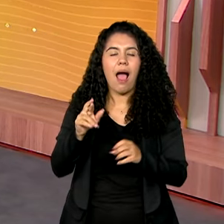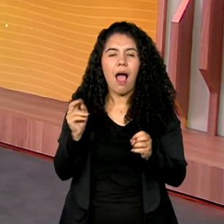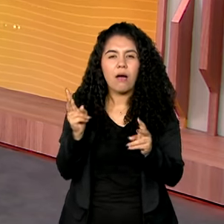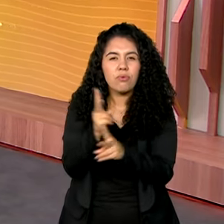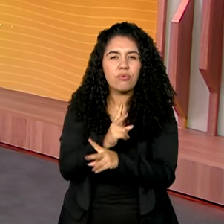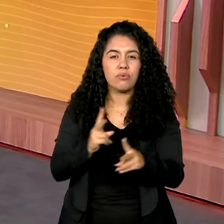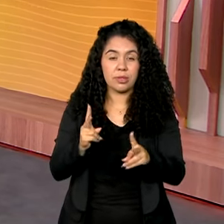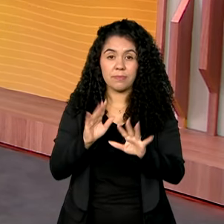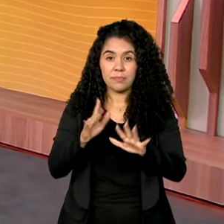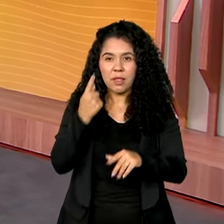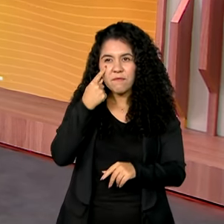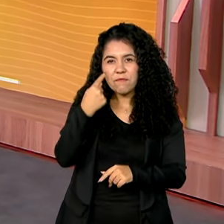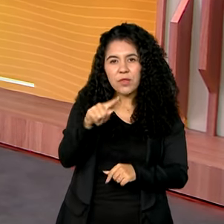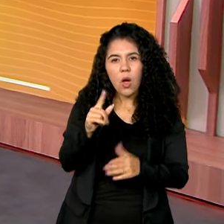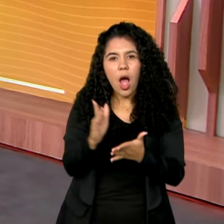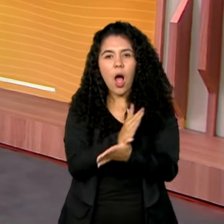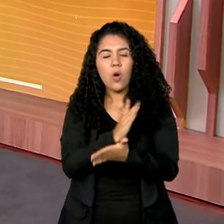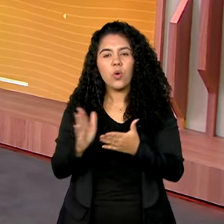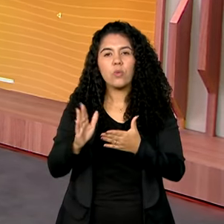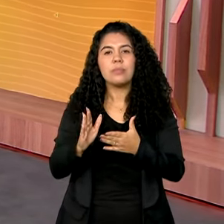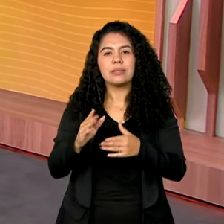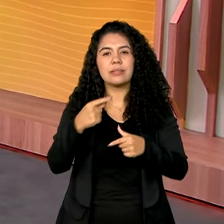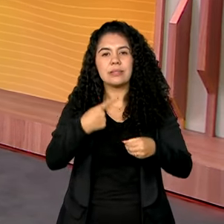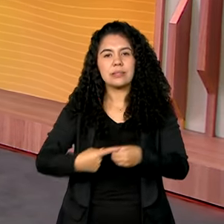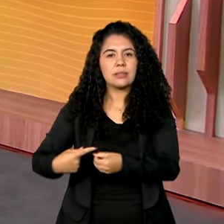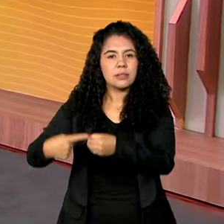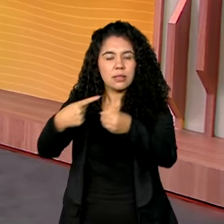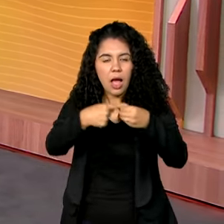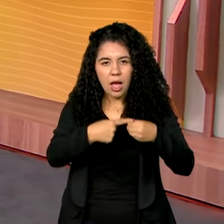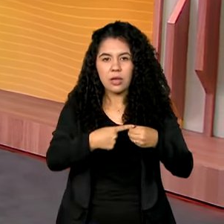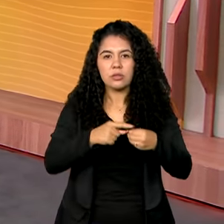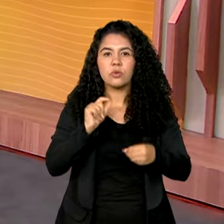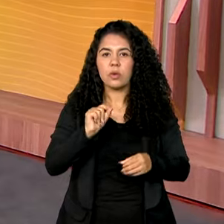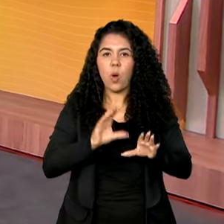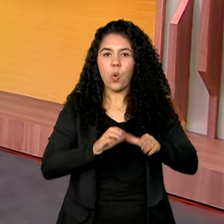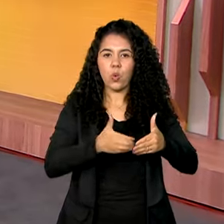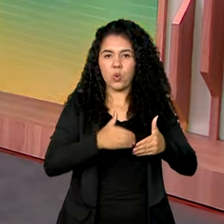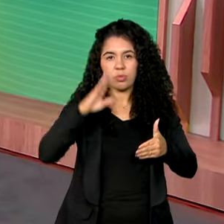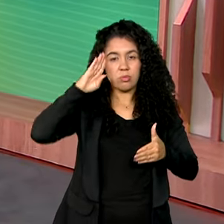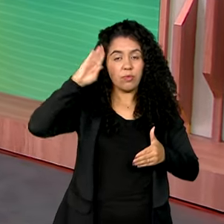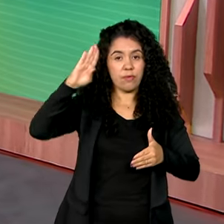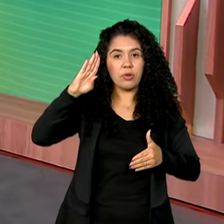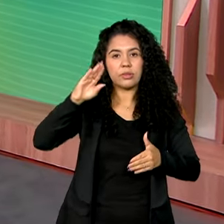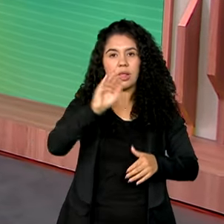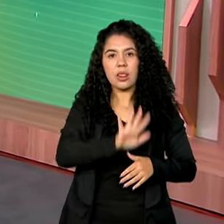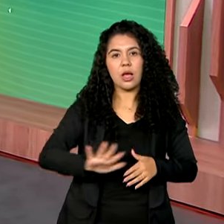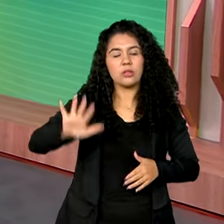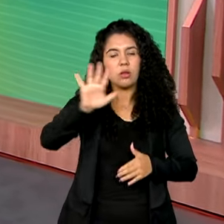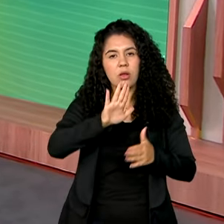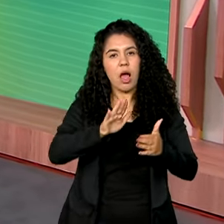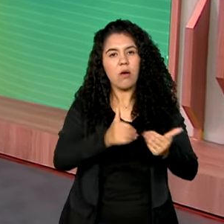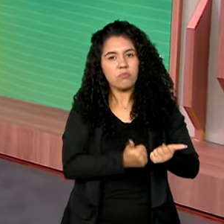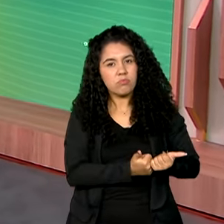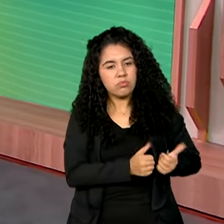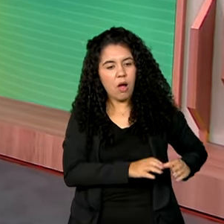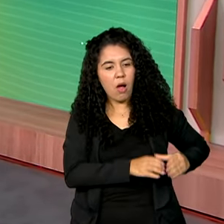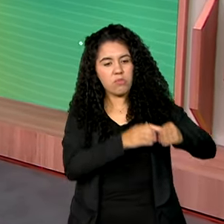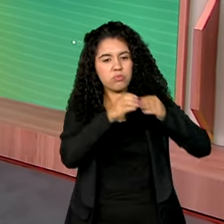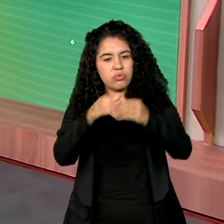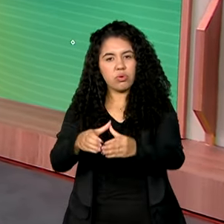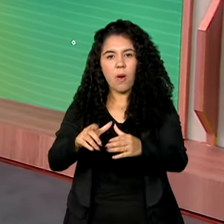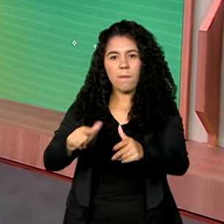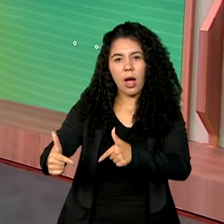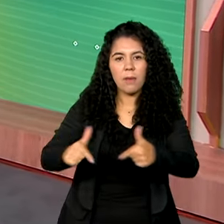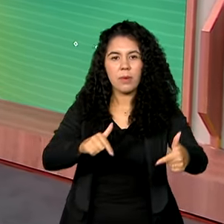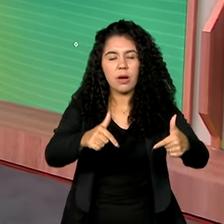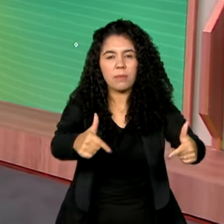a gente viu, algumas cidades vão receber um efetivo da Força Nacional de Segurança Pública para combater as queimadas. Uma delas é